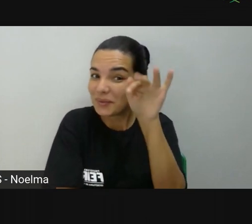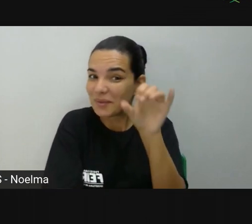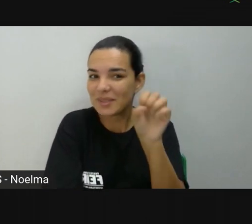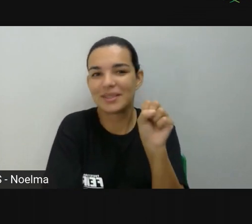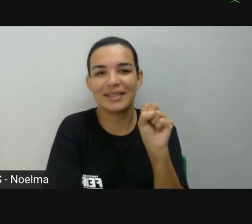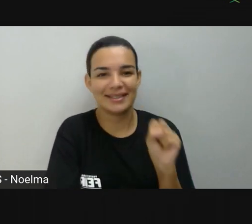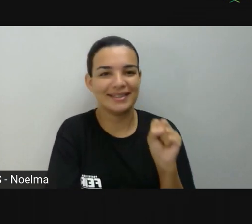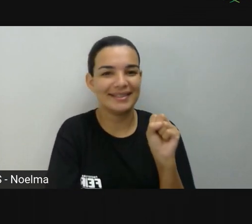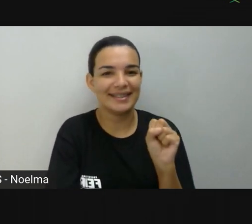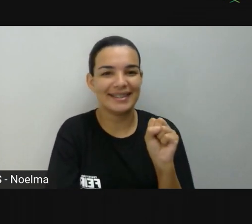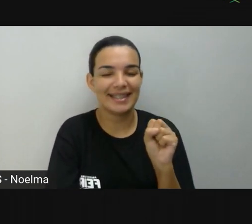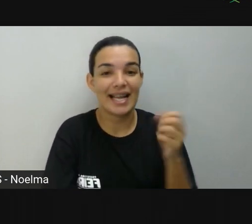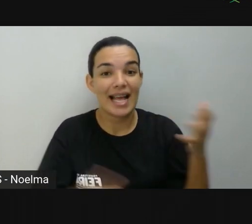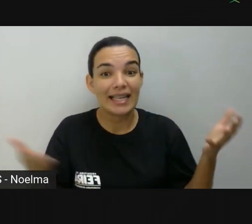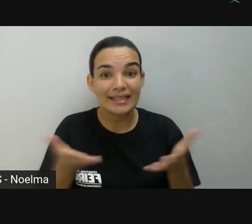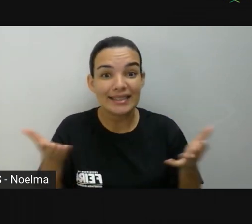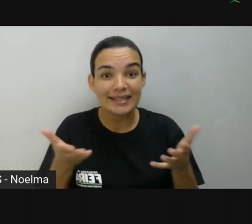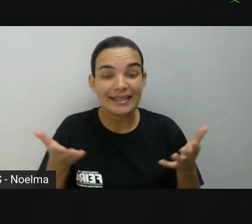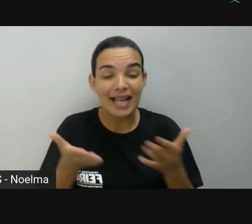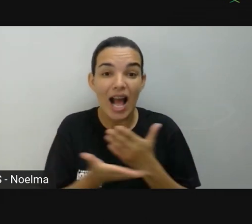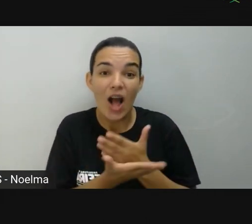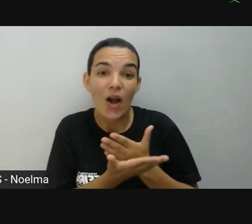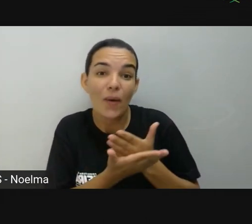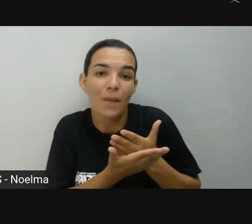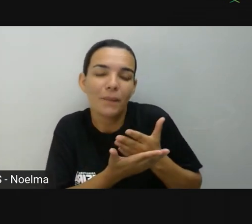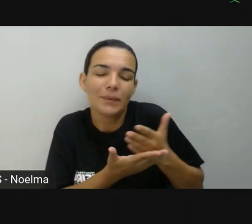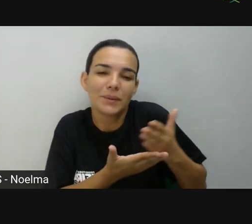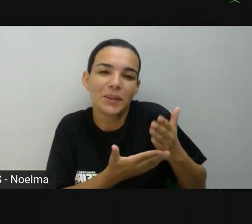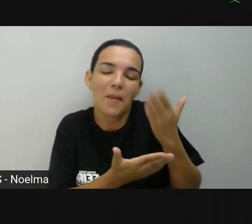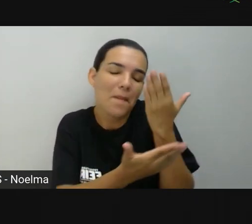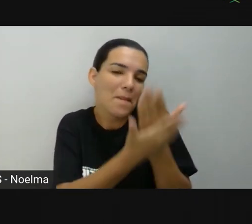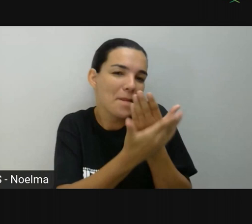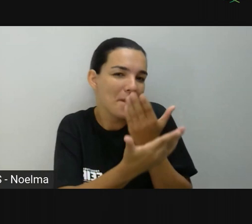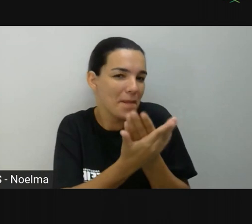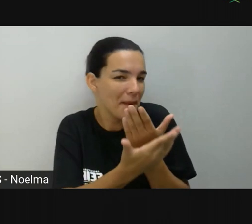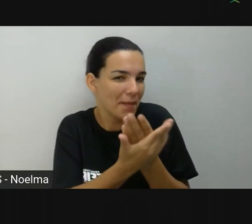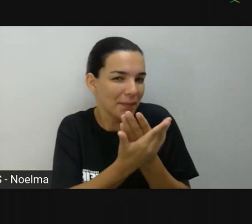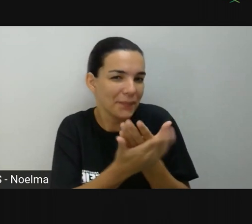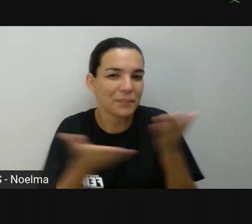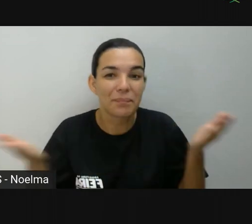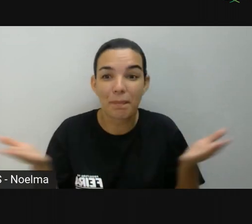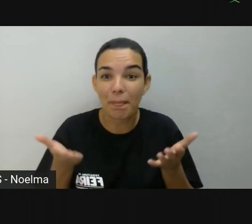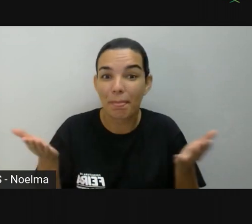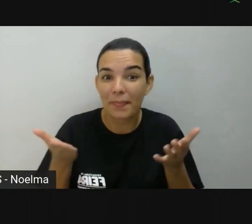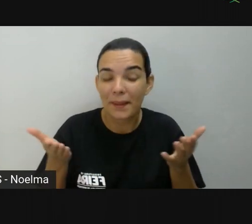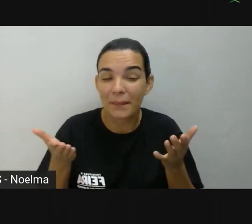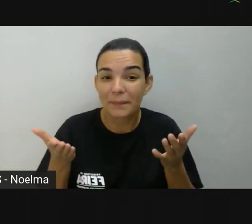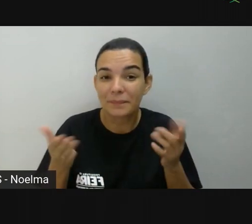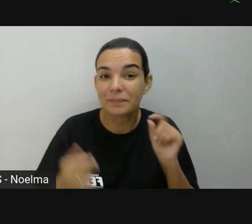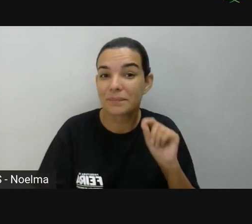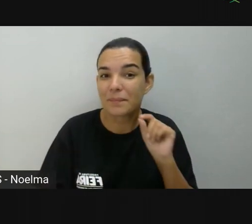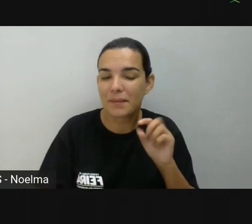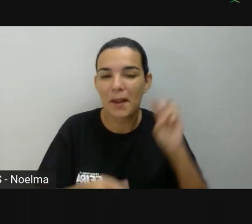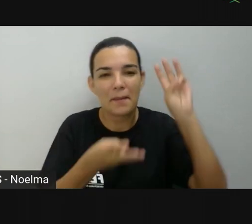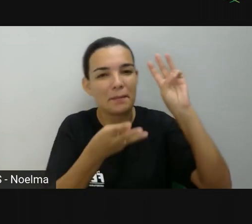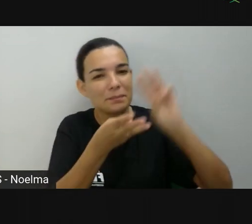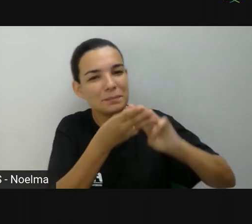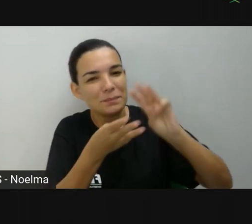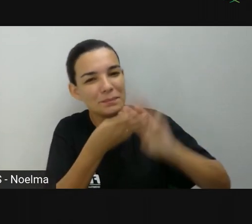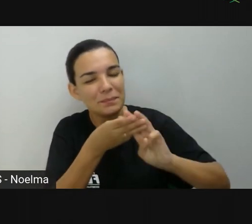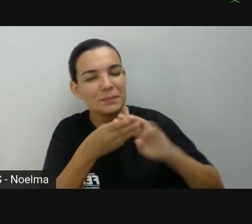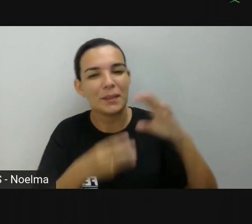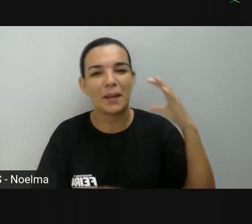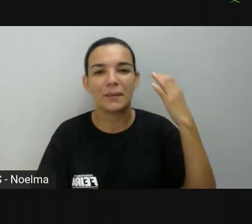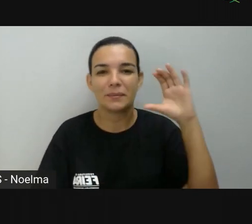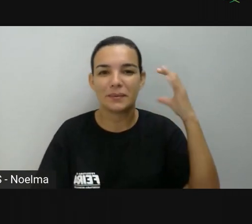Feira de Santana. Estamos iniciando mais uma aula, desta vez aula de Matemática e Ciências